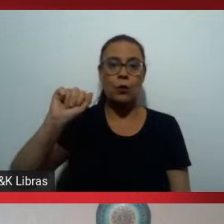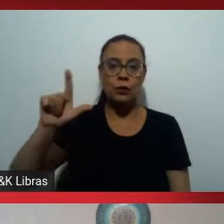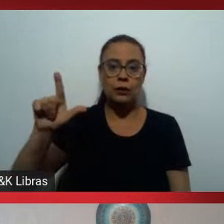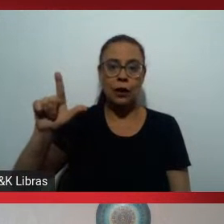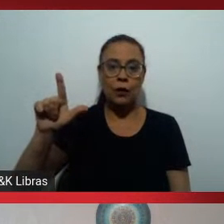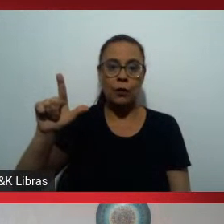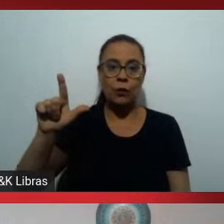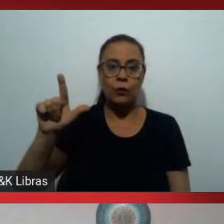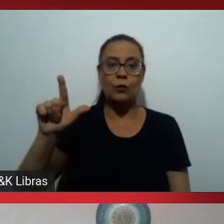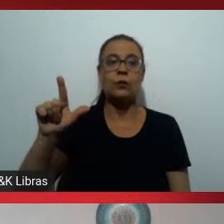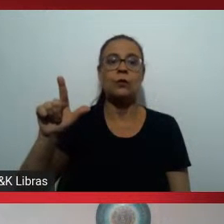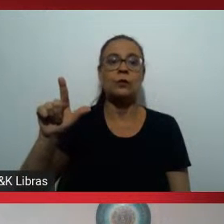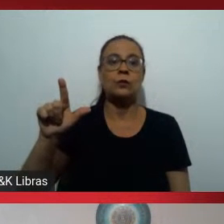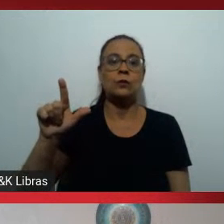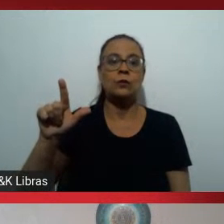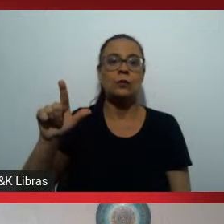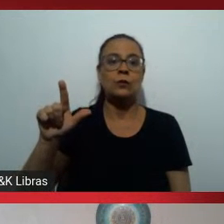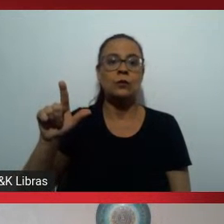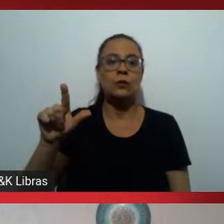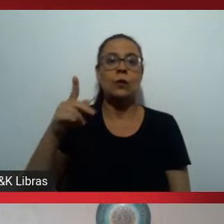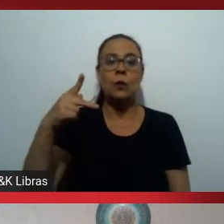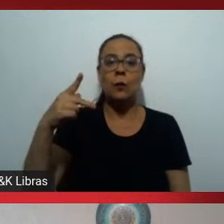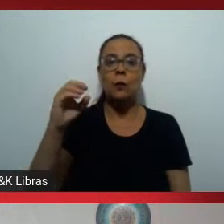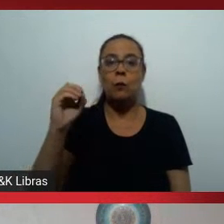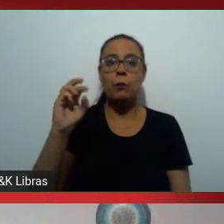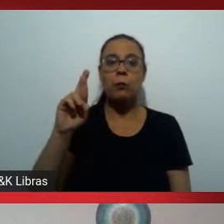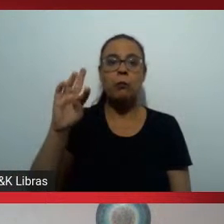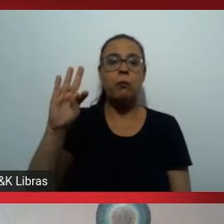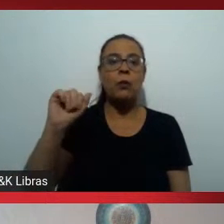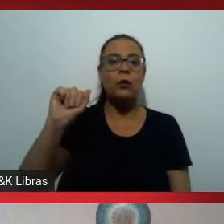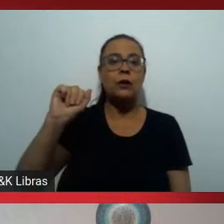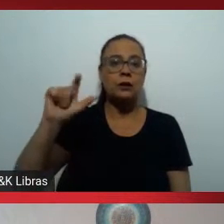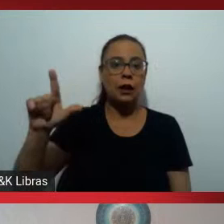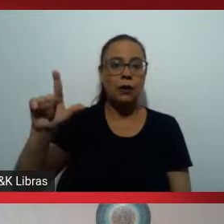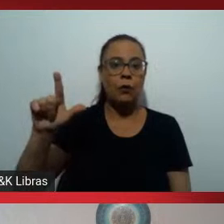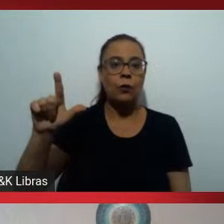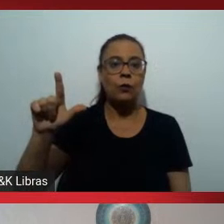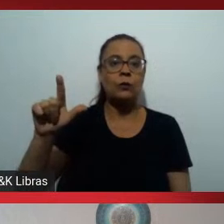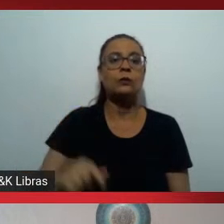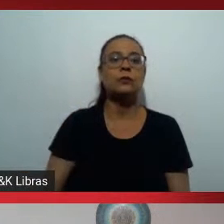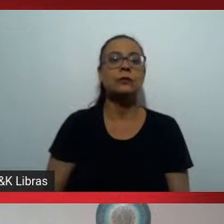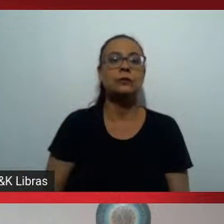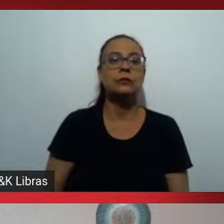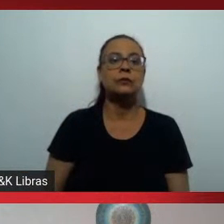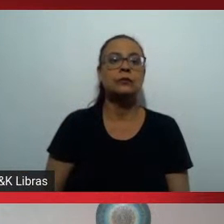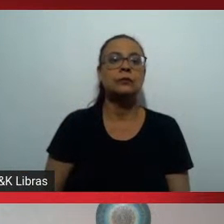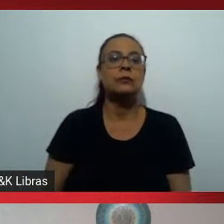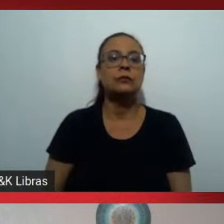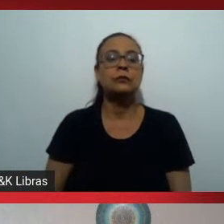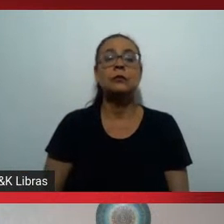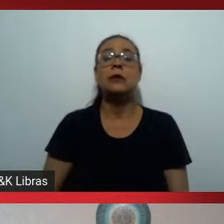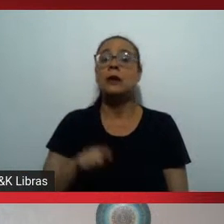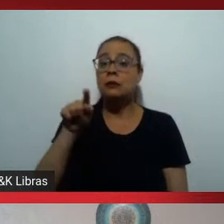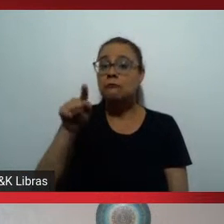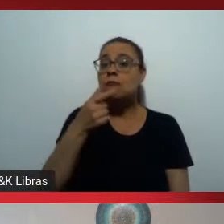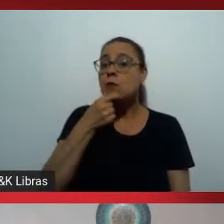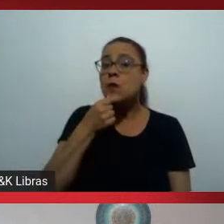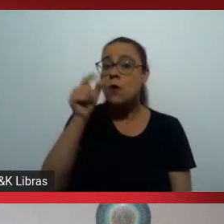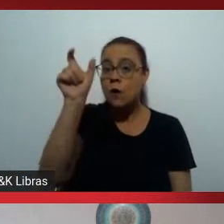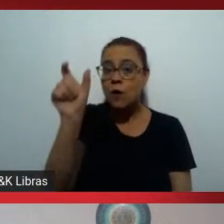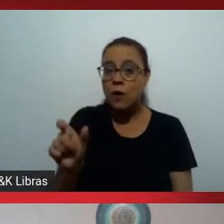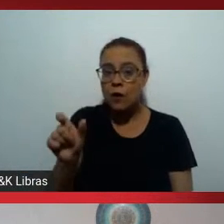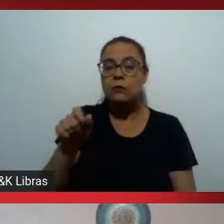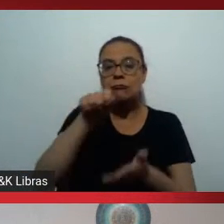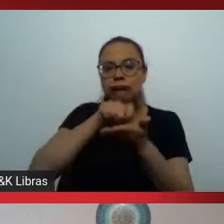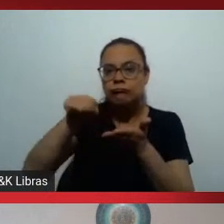da Dale Kennedy Training, e aqui eu tenho que abrir um parênteses para quem não conhece o Dale Kennedy, ele é um autor, um escritor americano, que